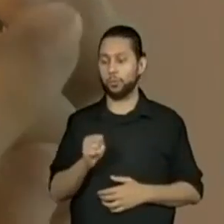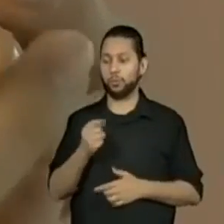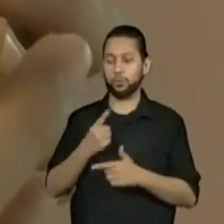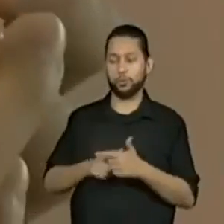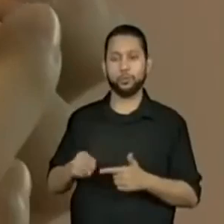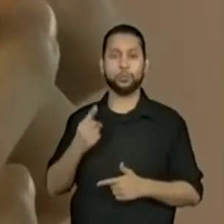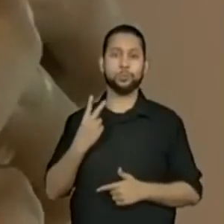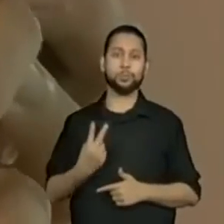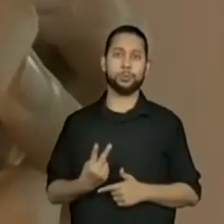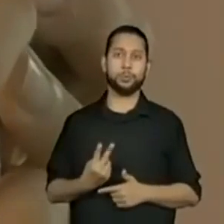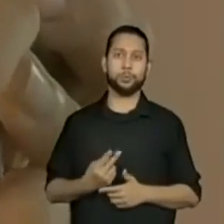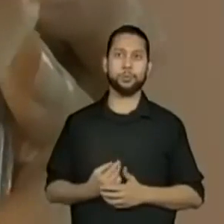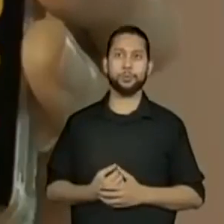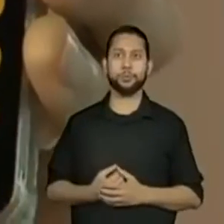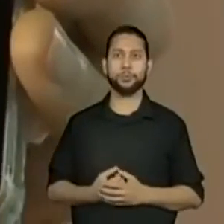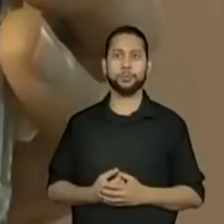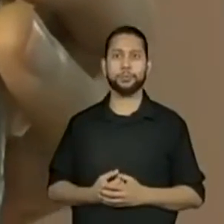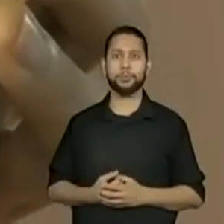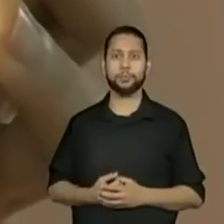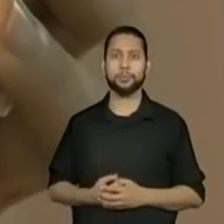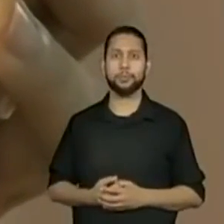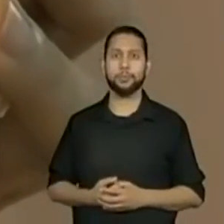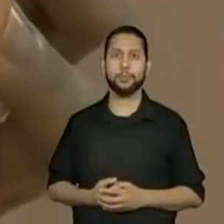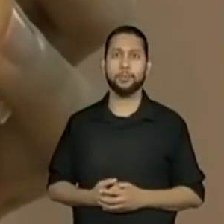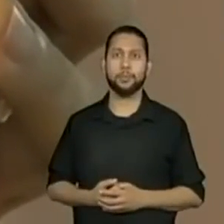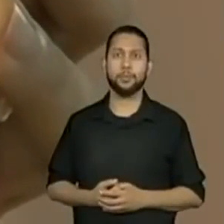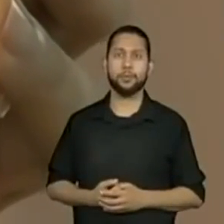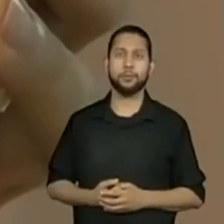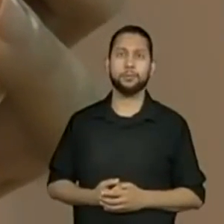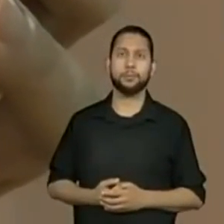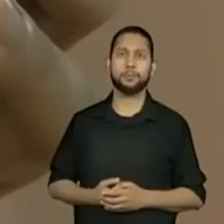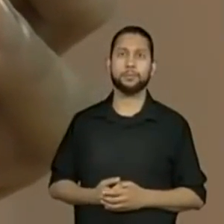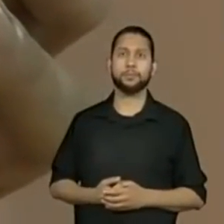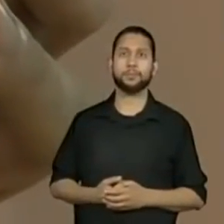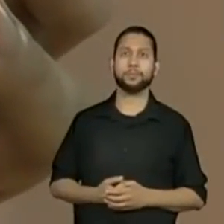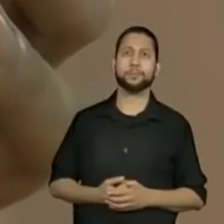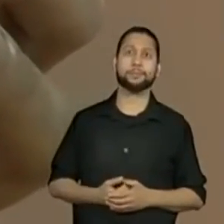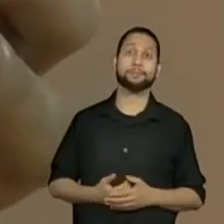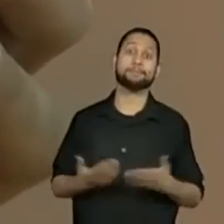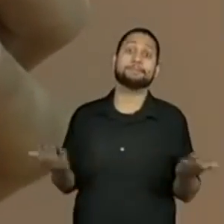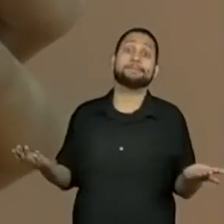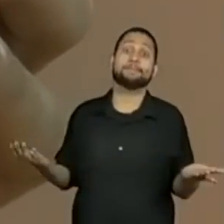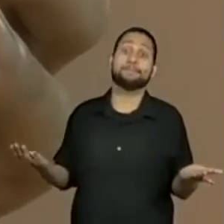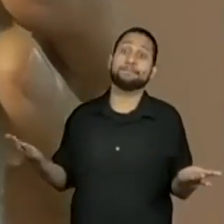48 dividido por 2. É igual a quanto?